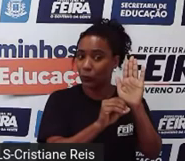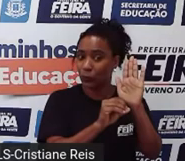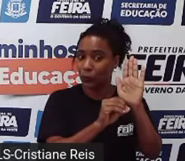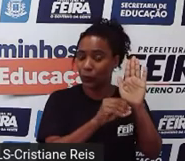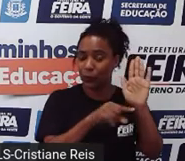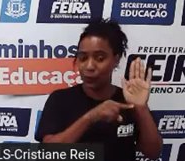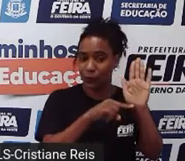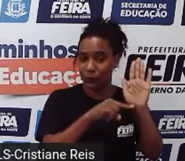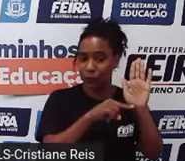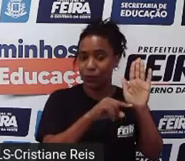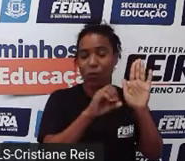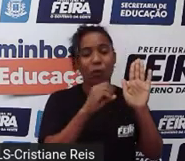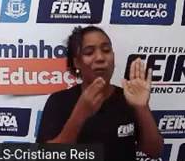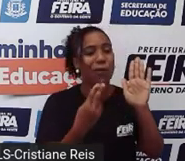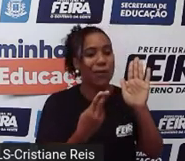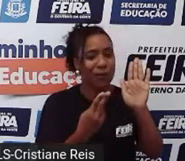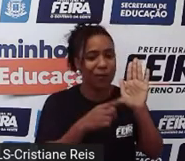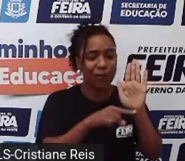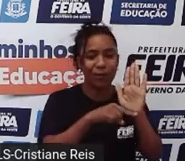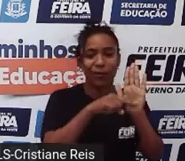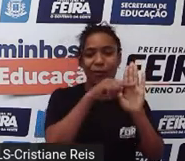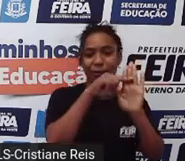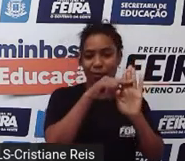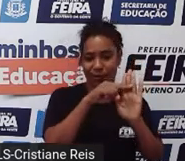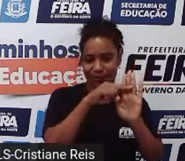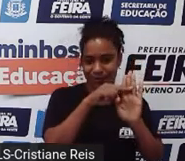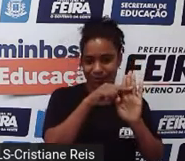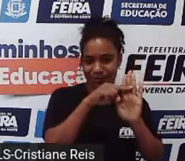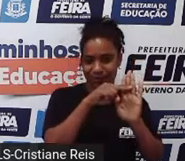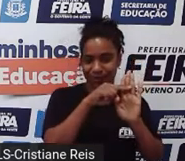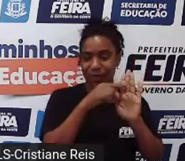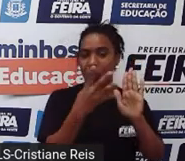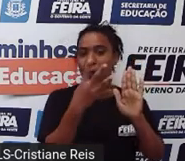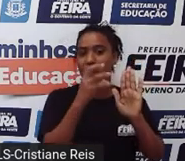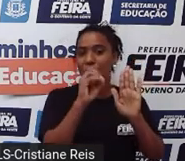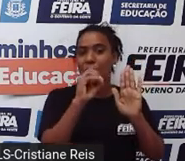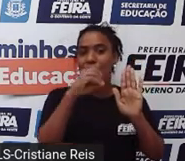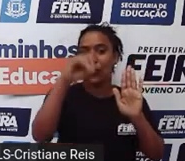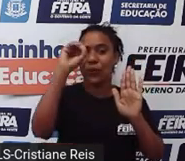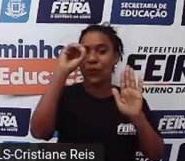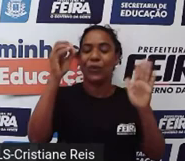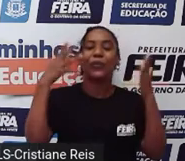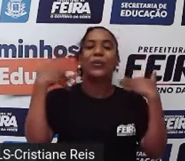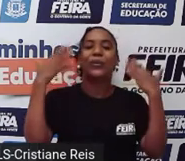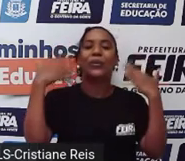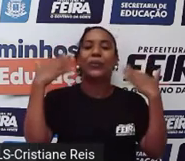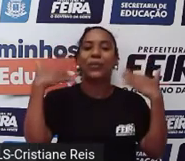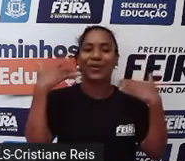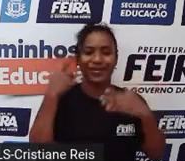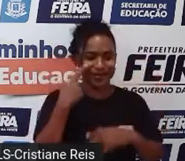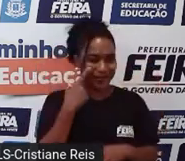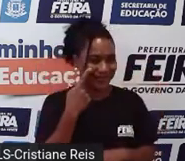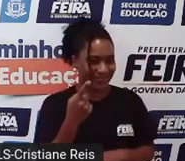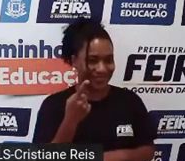Or, it's 40 degrees? Ou está a 40 graus? Let's go!